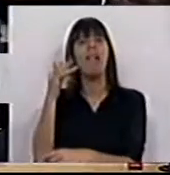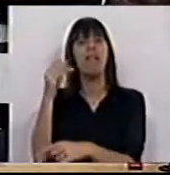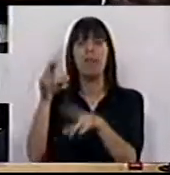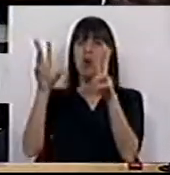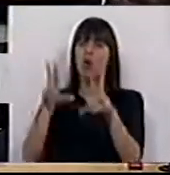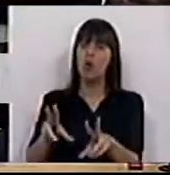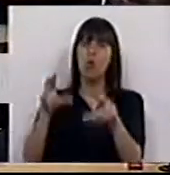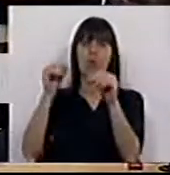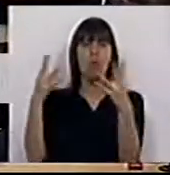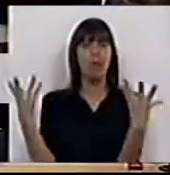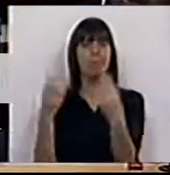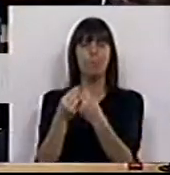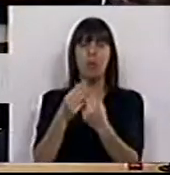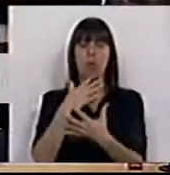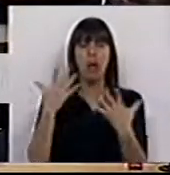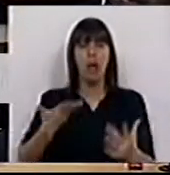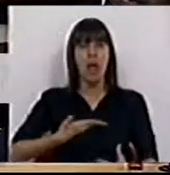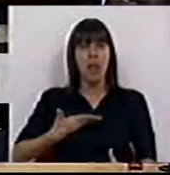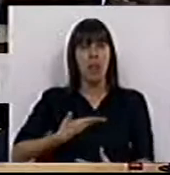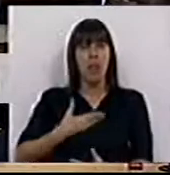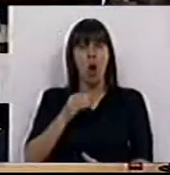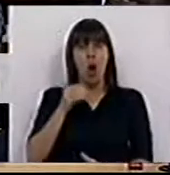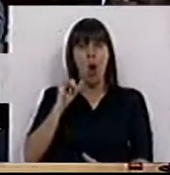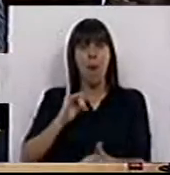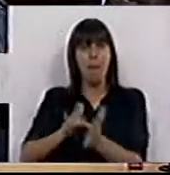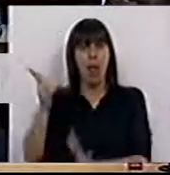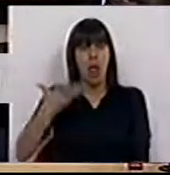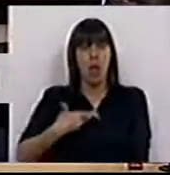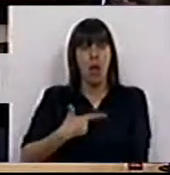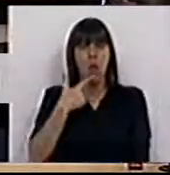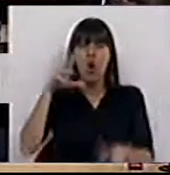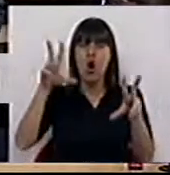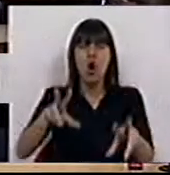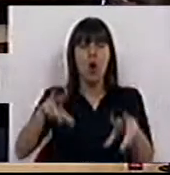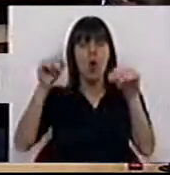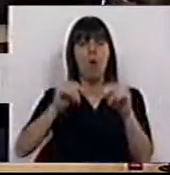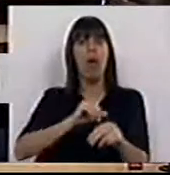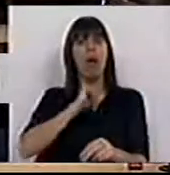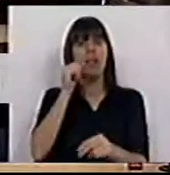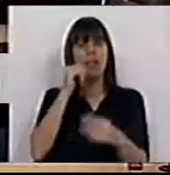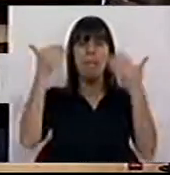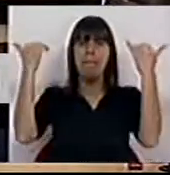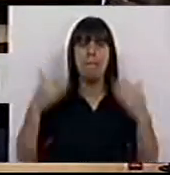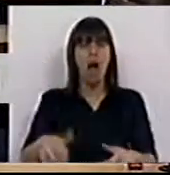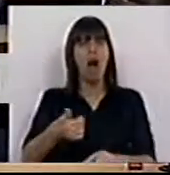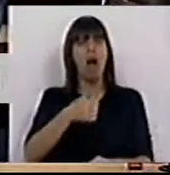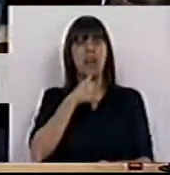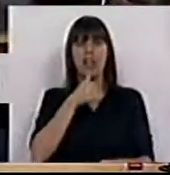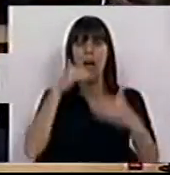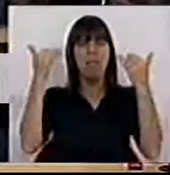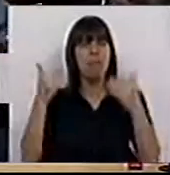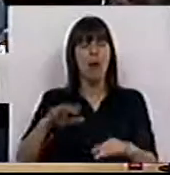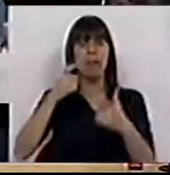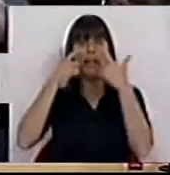nunca se deveria ter fundido com o gigante endividado Oi do Brasil. Nunca foi uma sucessão de más decisões que